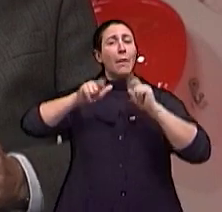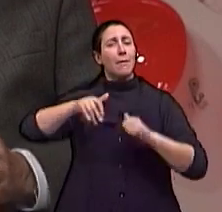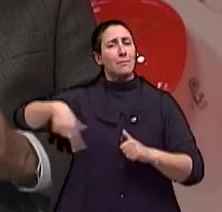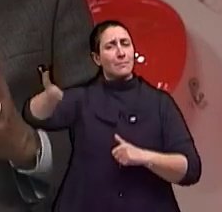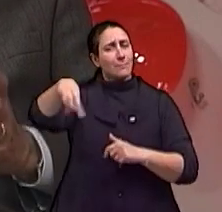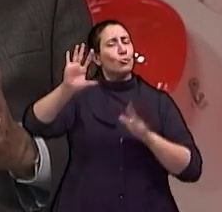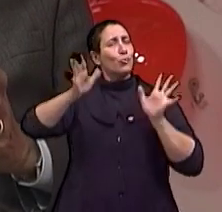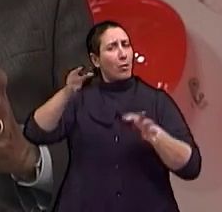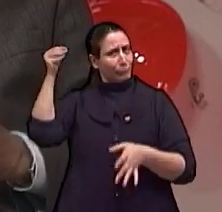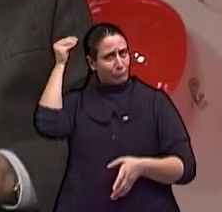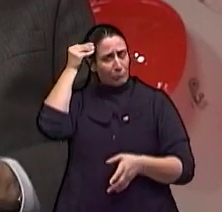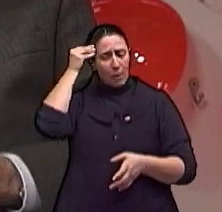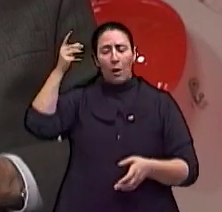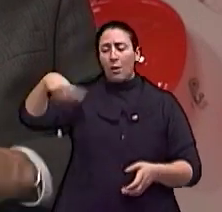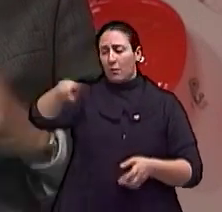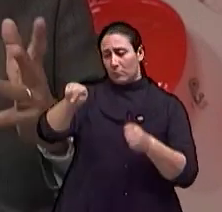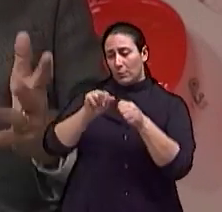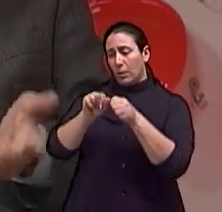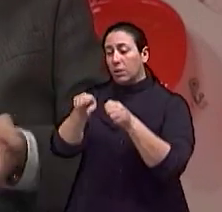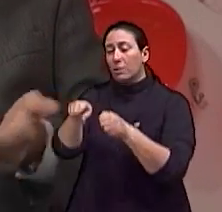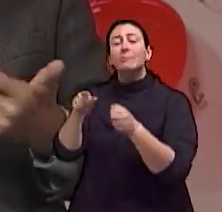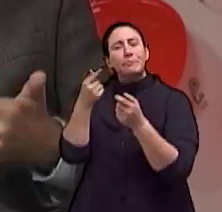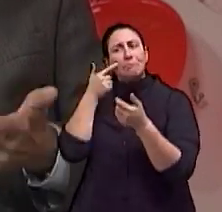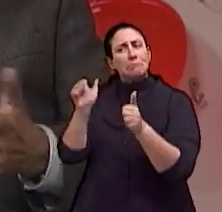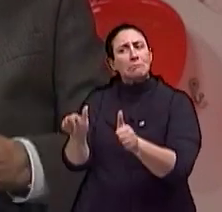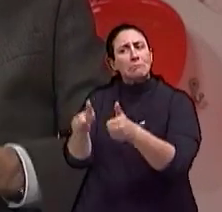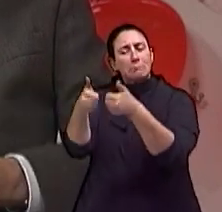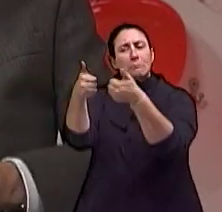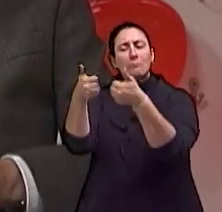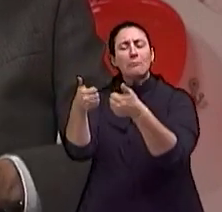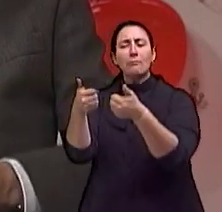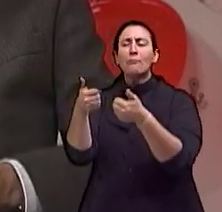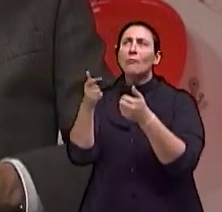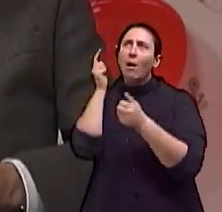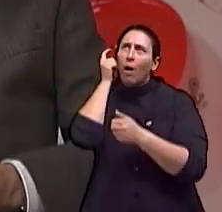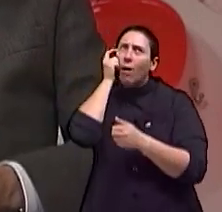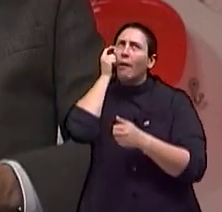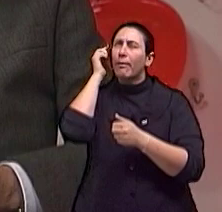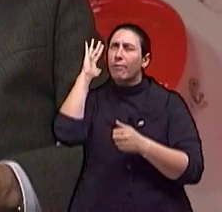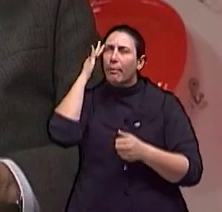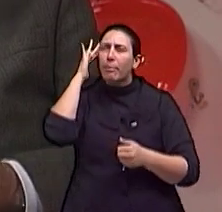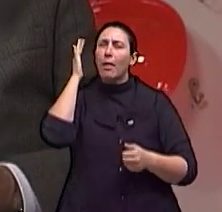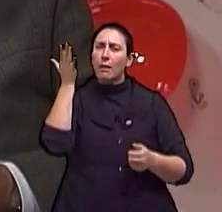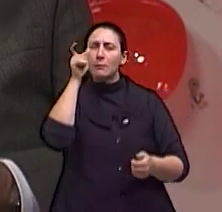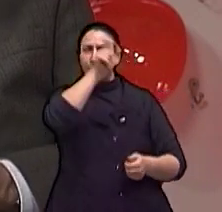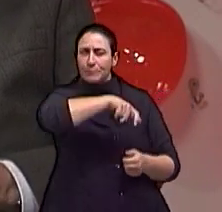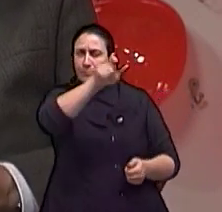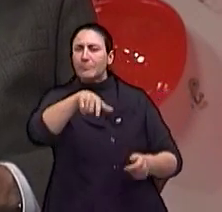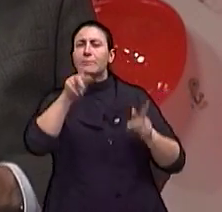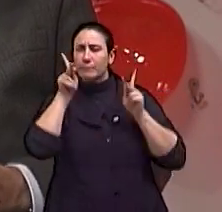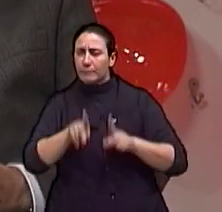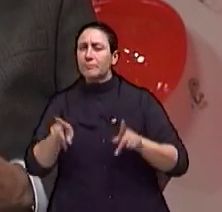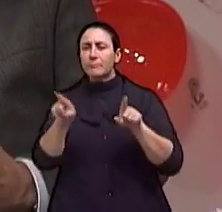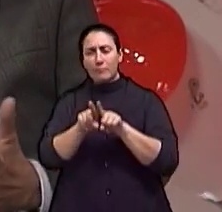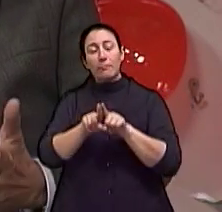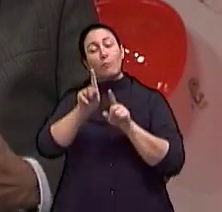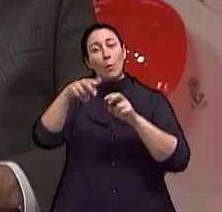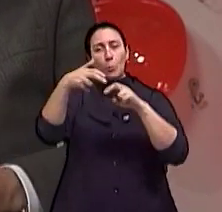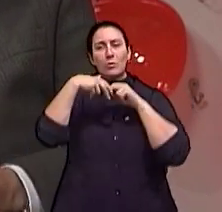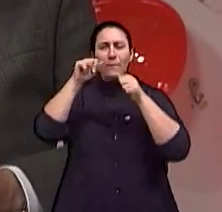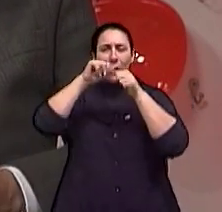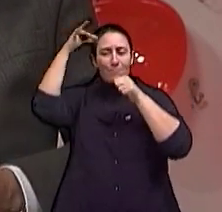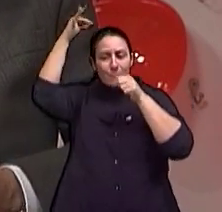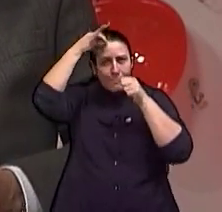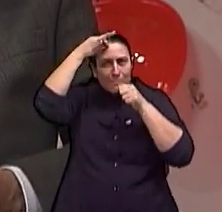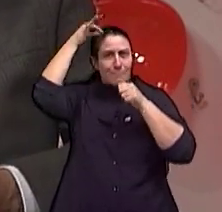a pessoa melhorava, como se ela melhorasse com a medicação. Ah, ok. Então, por isso que eles introduziram eletrodos e o